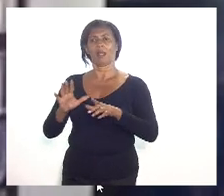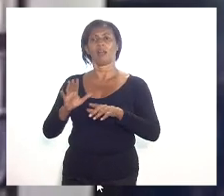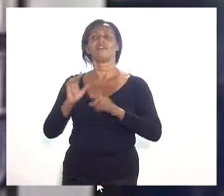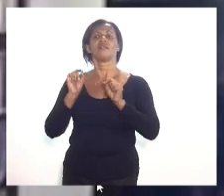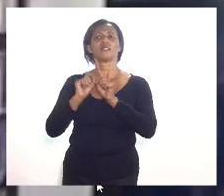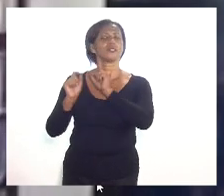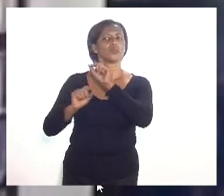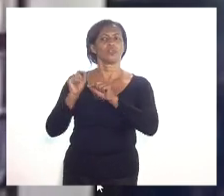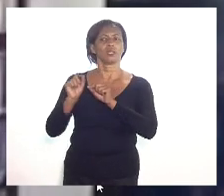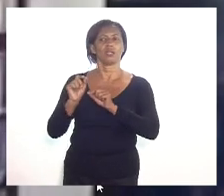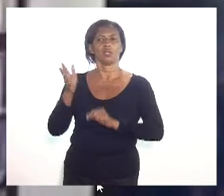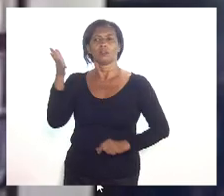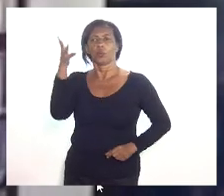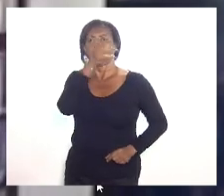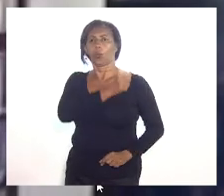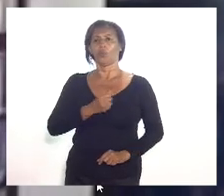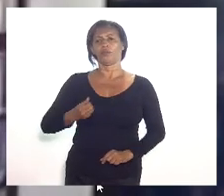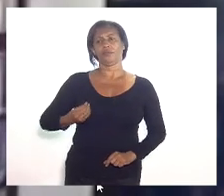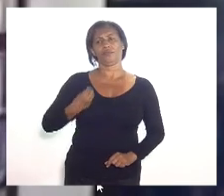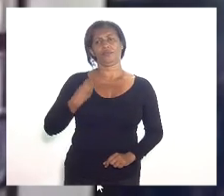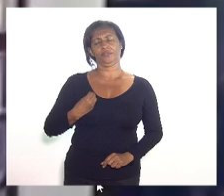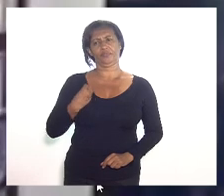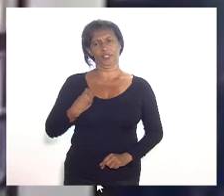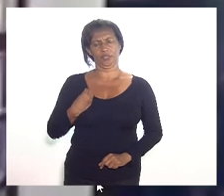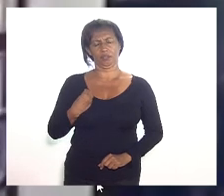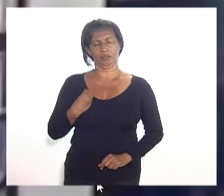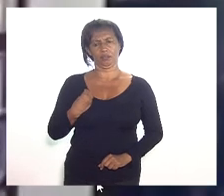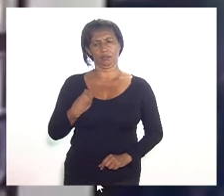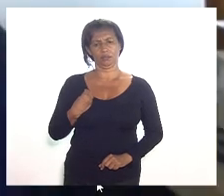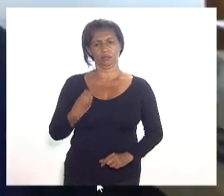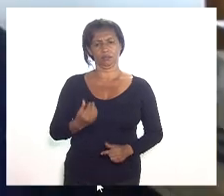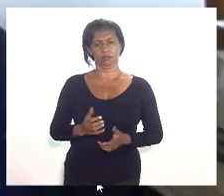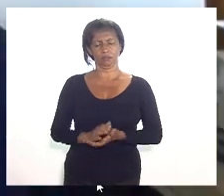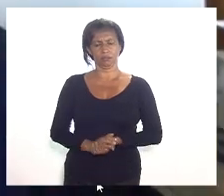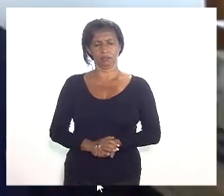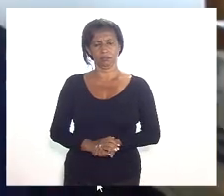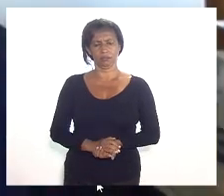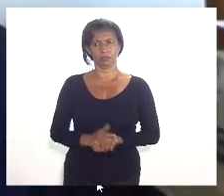concluo o senhor presidente por favor